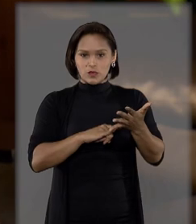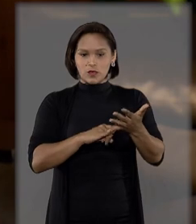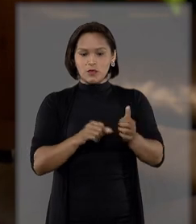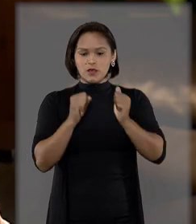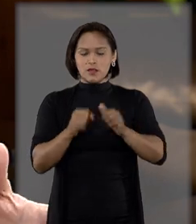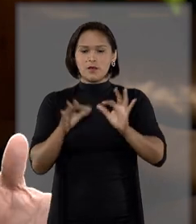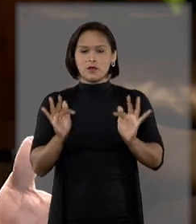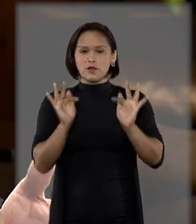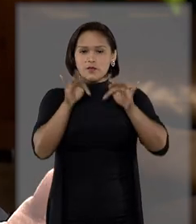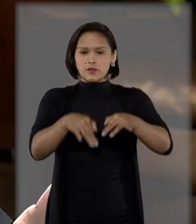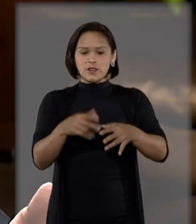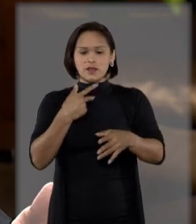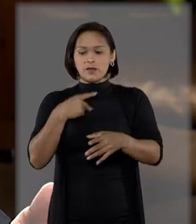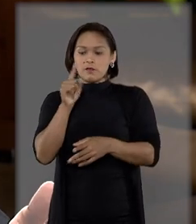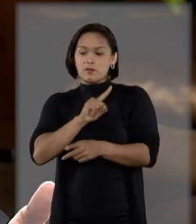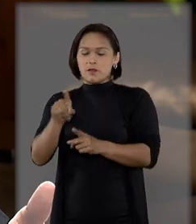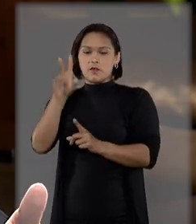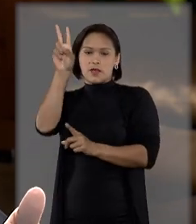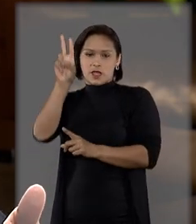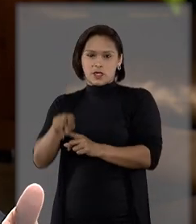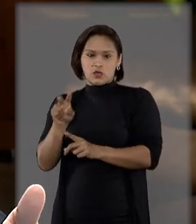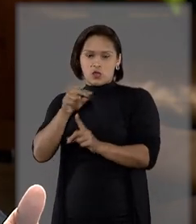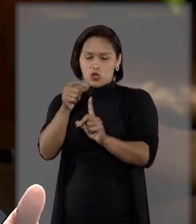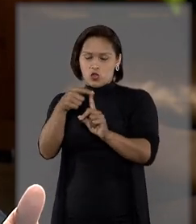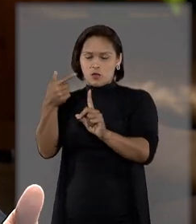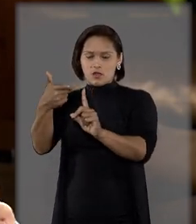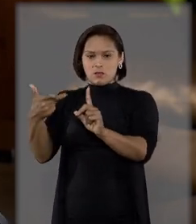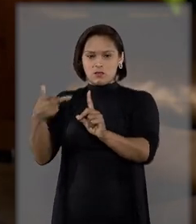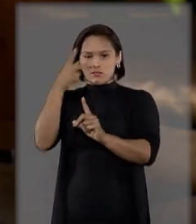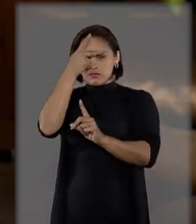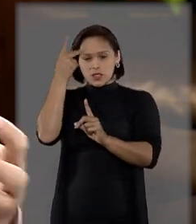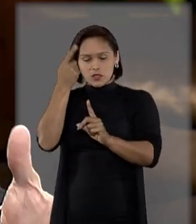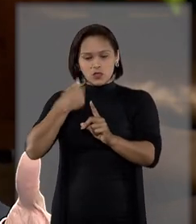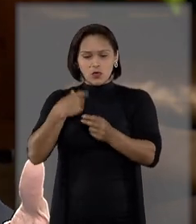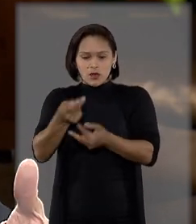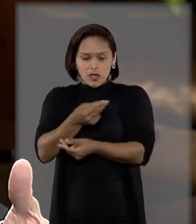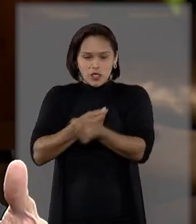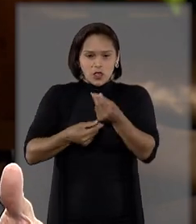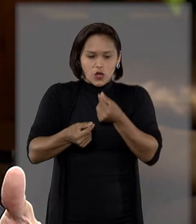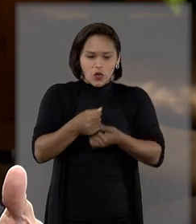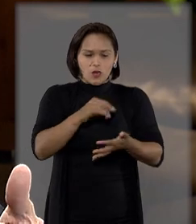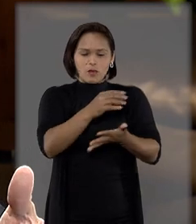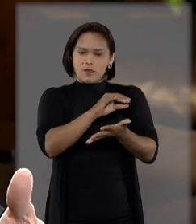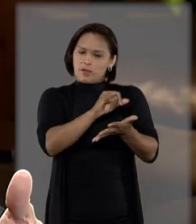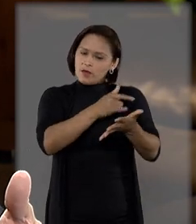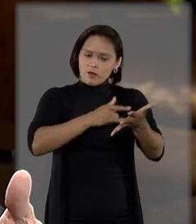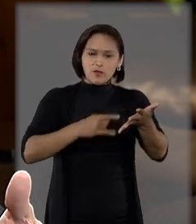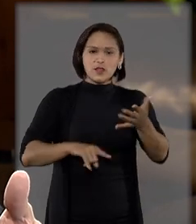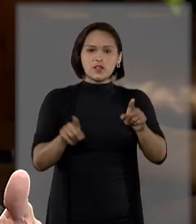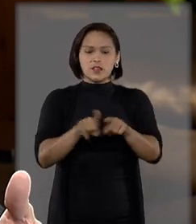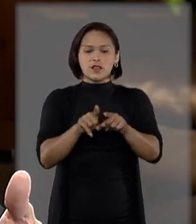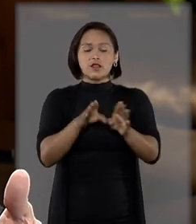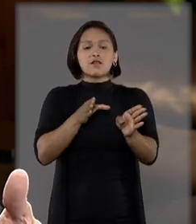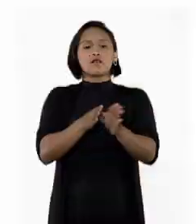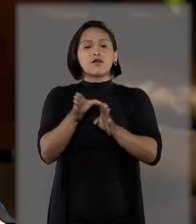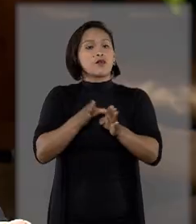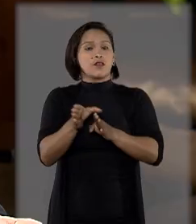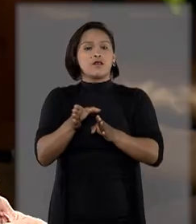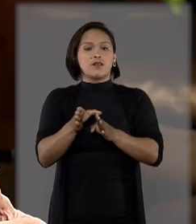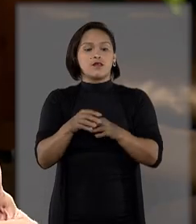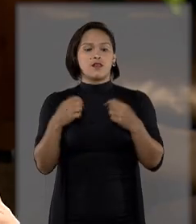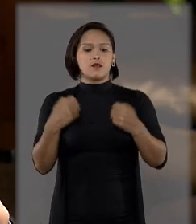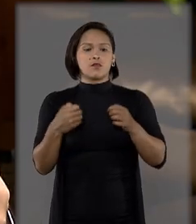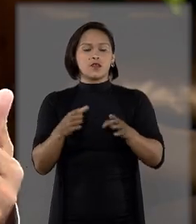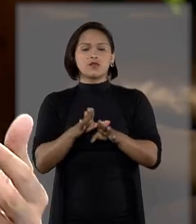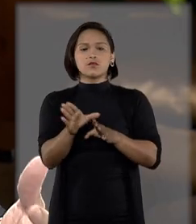por definitivo, para o nome do comprador. E isso envolve todos os trânsitos burocráticos. Ele tem a obrigação de orientar. Ele